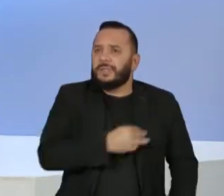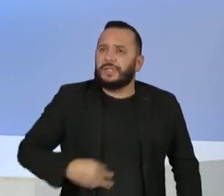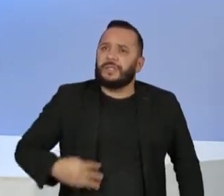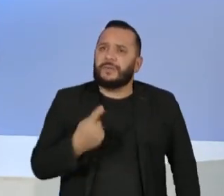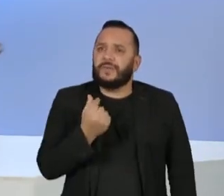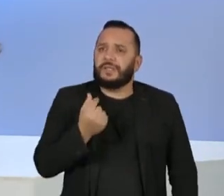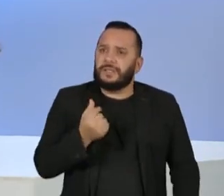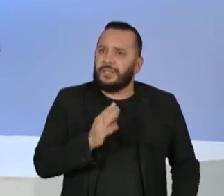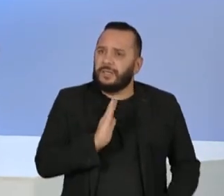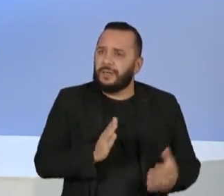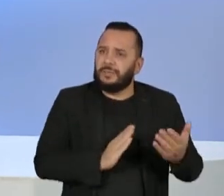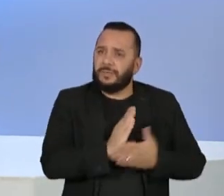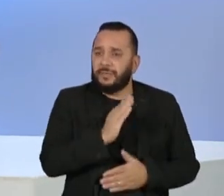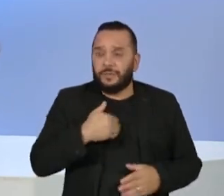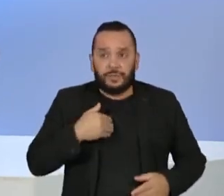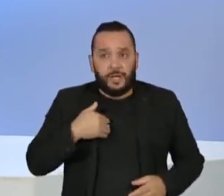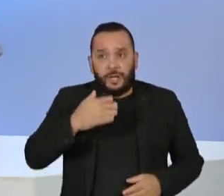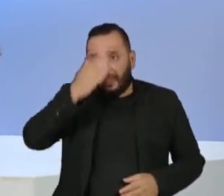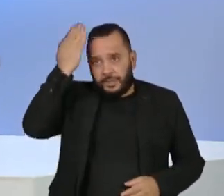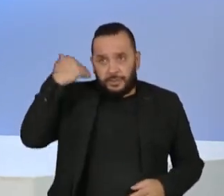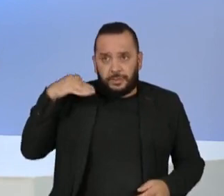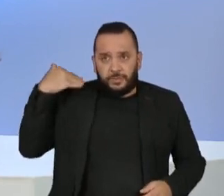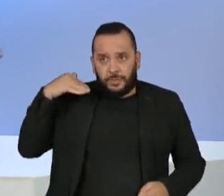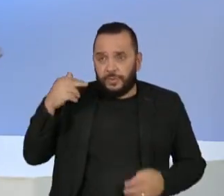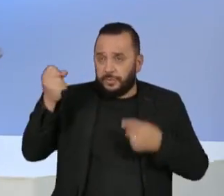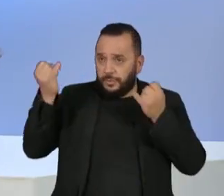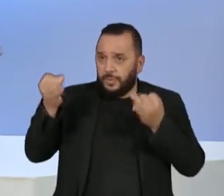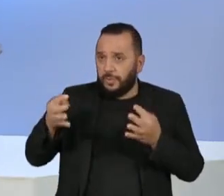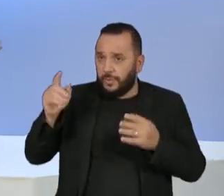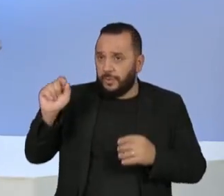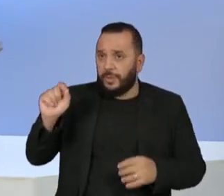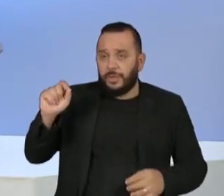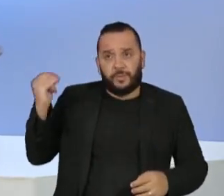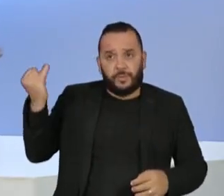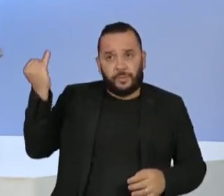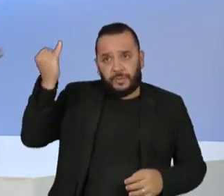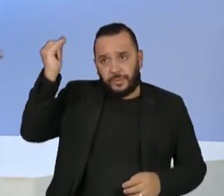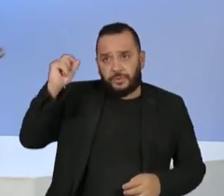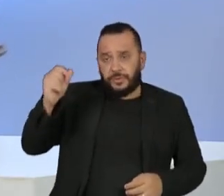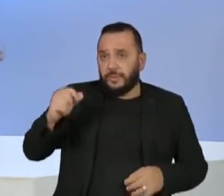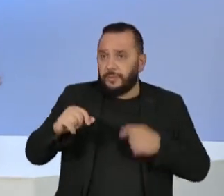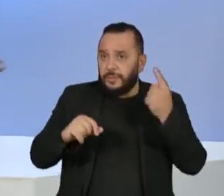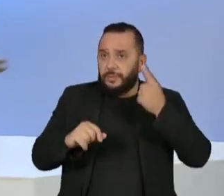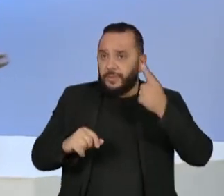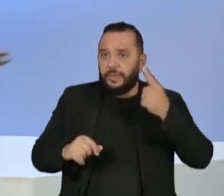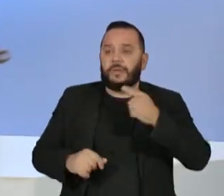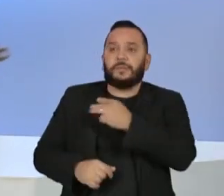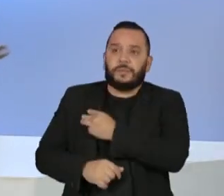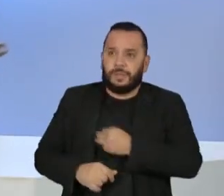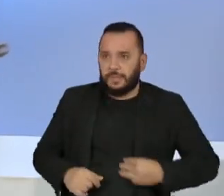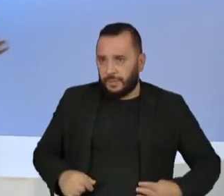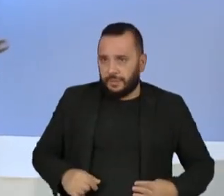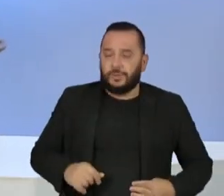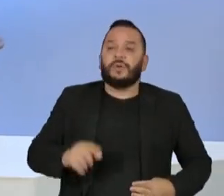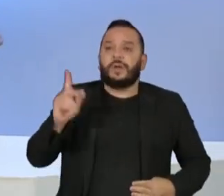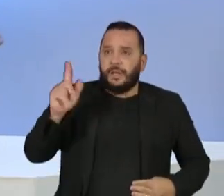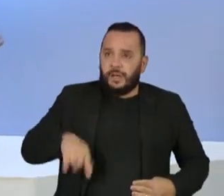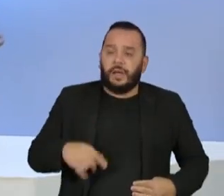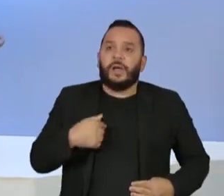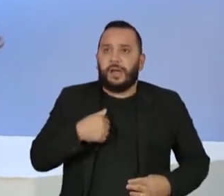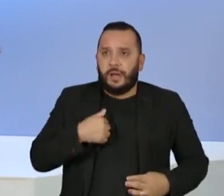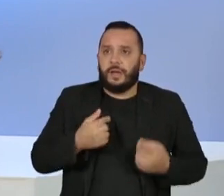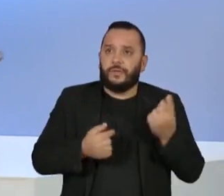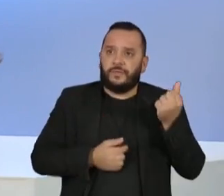Simone Tebet deu uma declaração que seria importante que o primeiro-ministro a ser anunciado fosse o ministro da Fazenda justamente para evitar